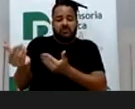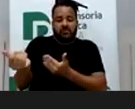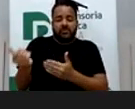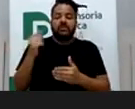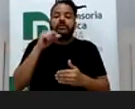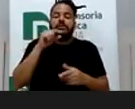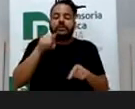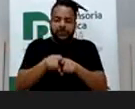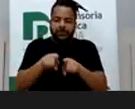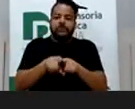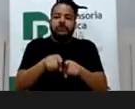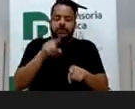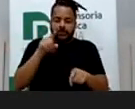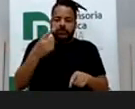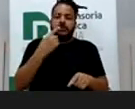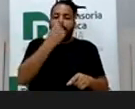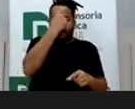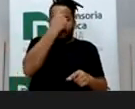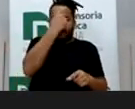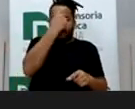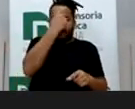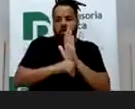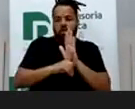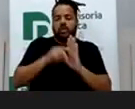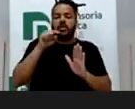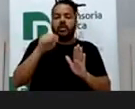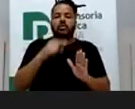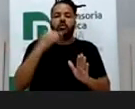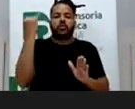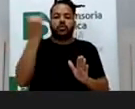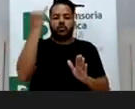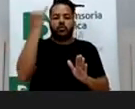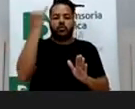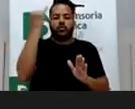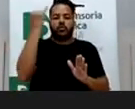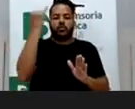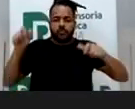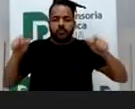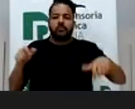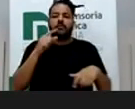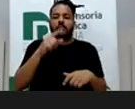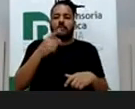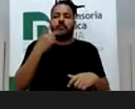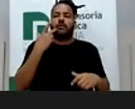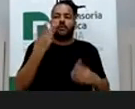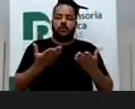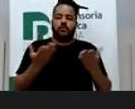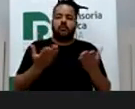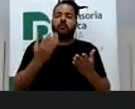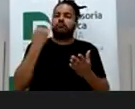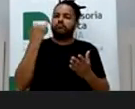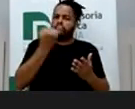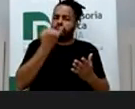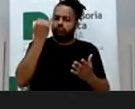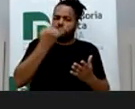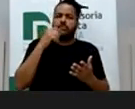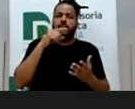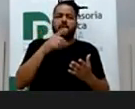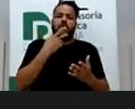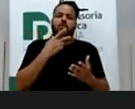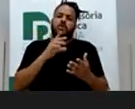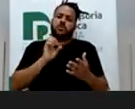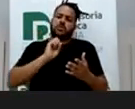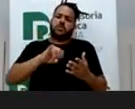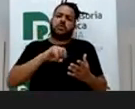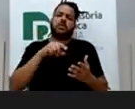aos seus direitos da personalidade, barra direitos fundamentais, já que todos os direitos da personalidade são também fundamentais, tá? Embora nem todos os